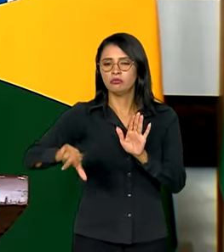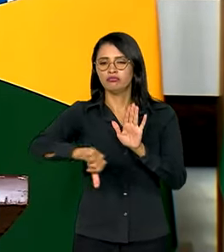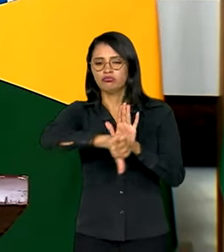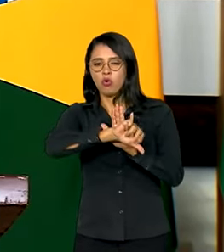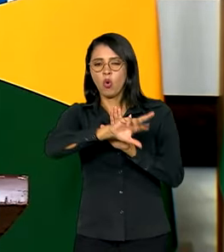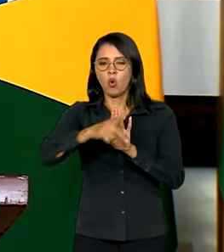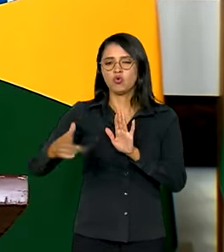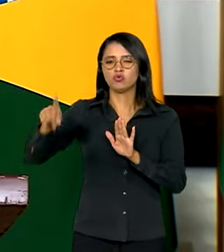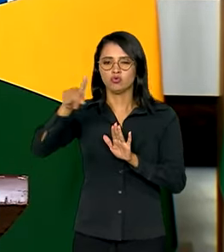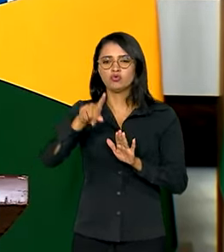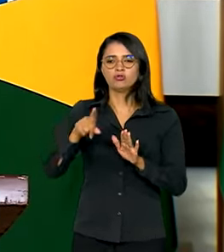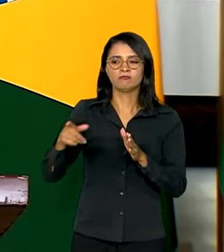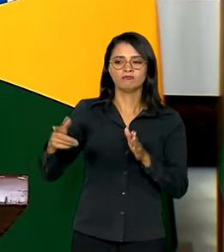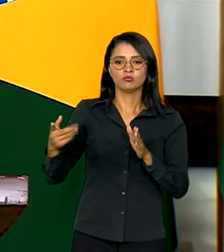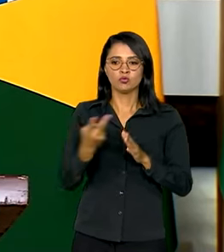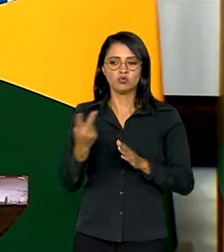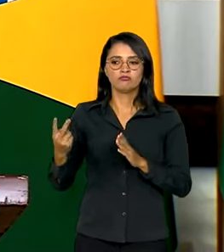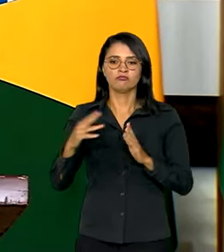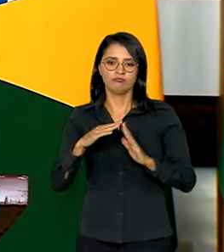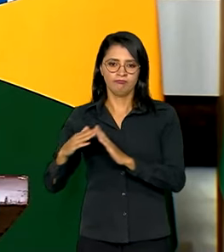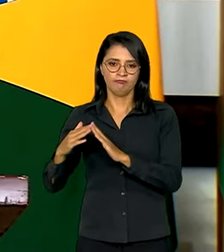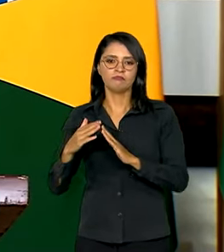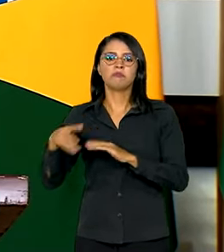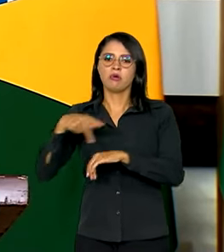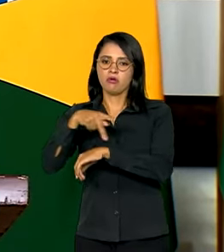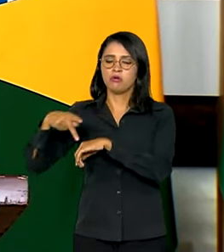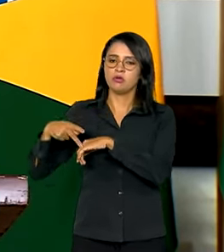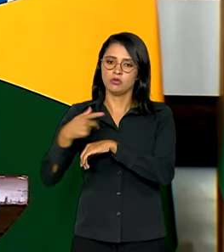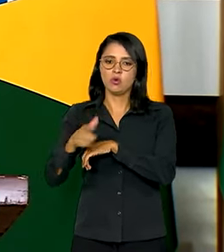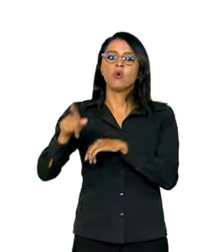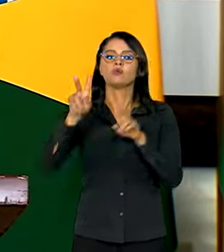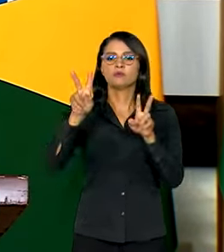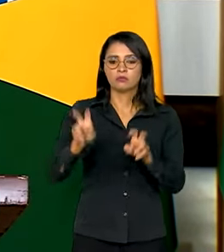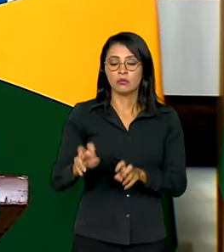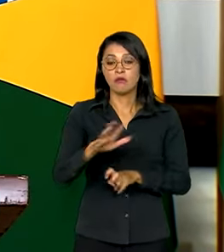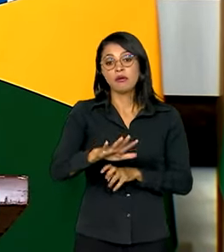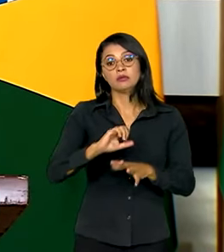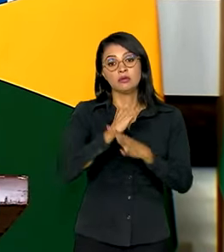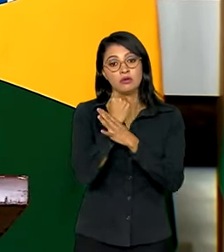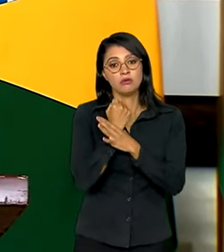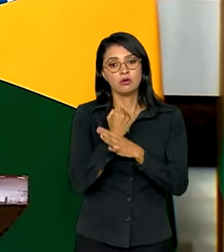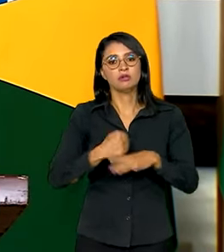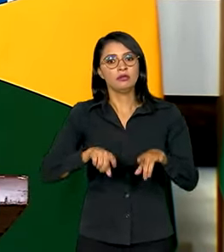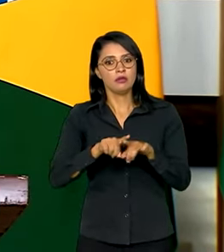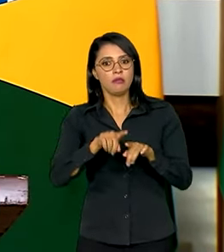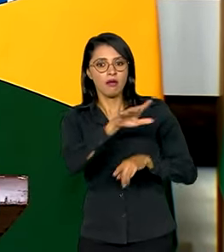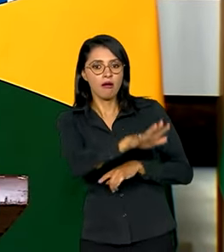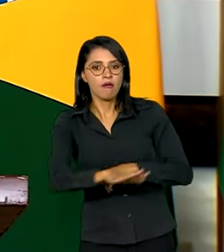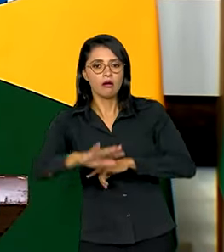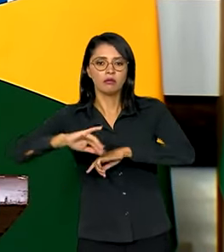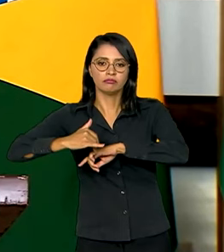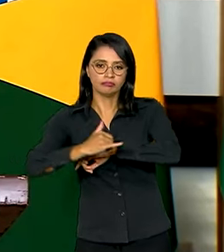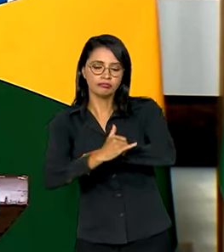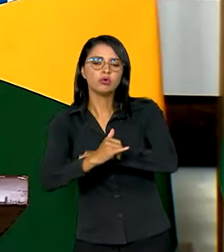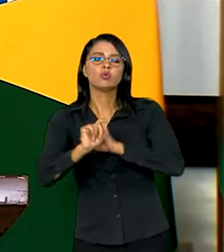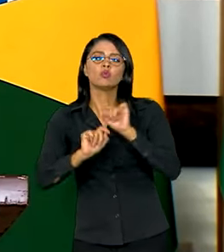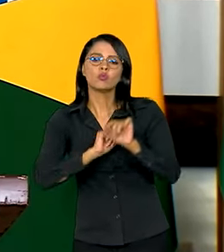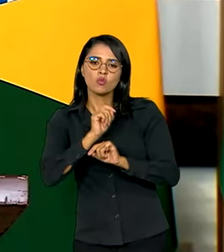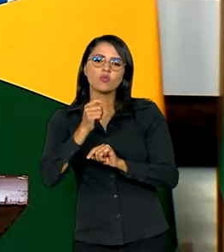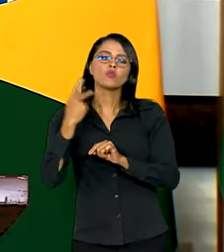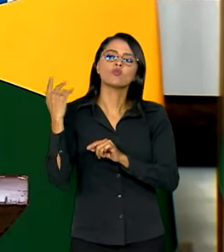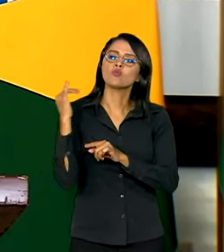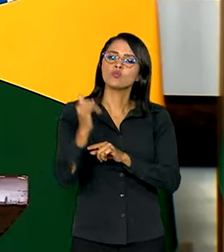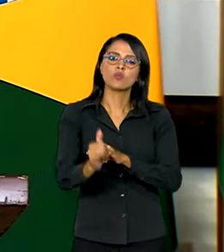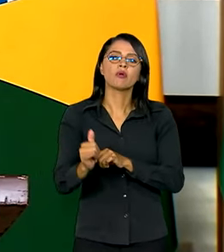transnacionais, entre outros temas na área de segurança pública. Na área de infraestrutura, sublinho o lançamento